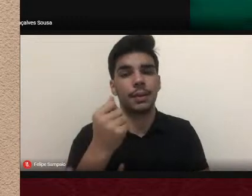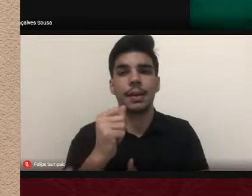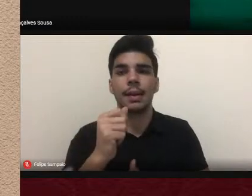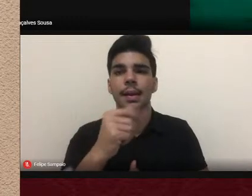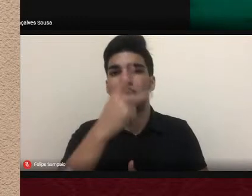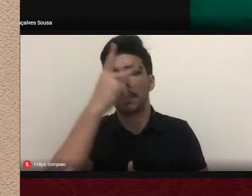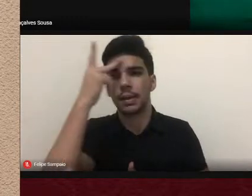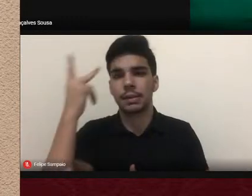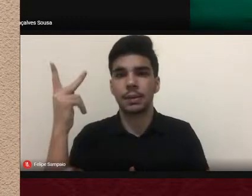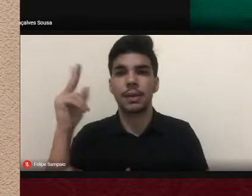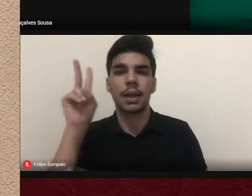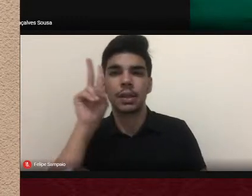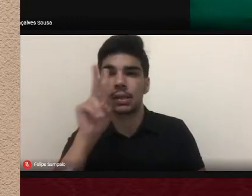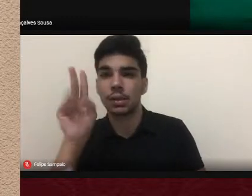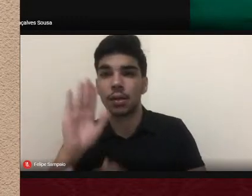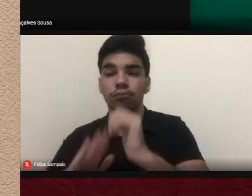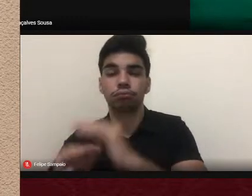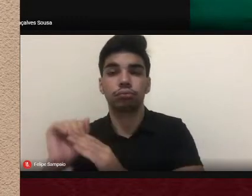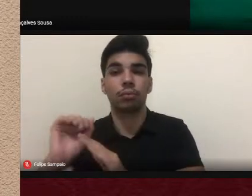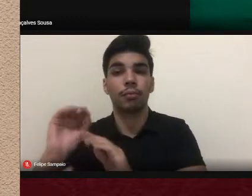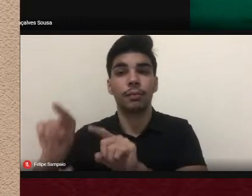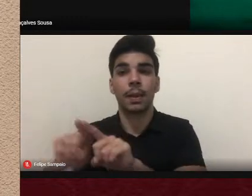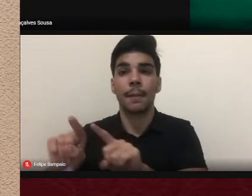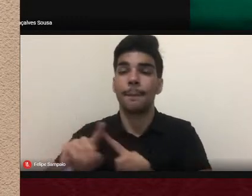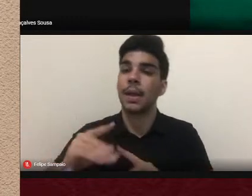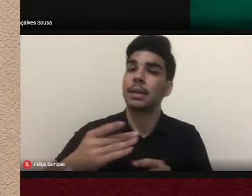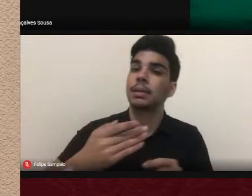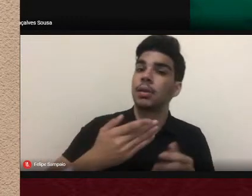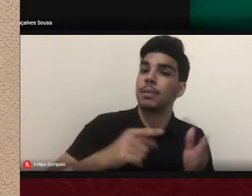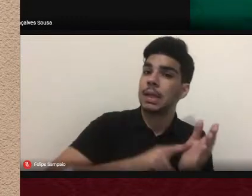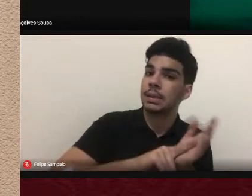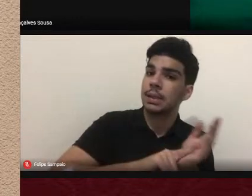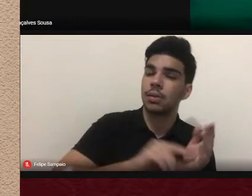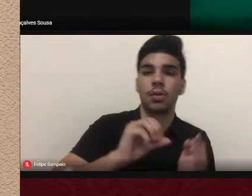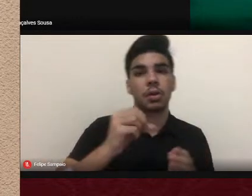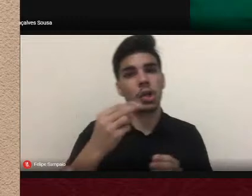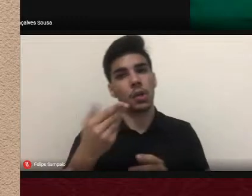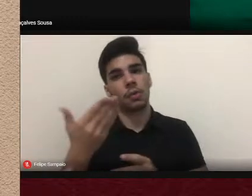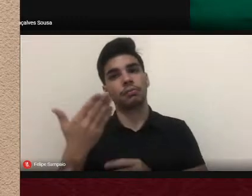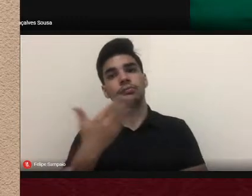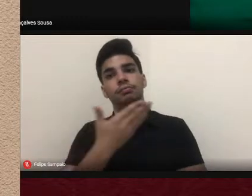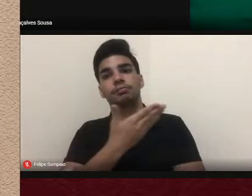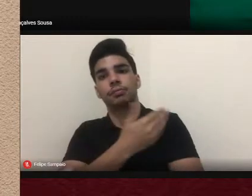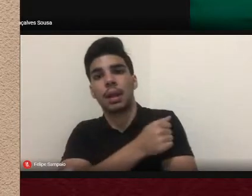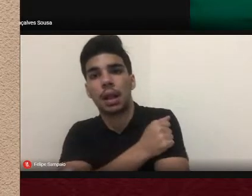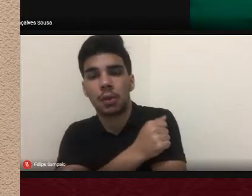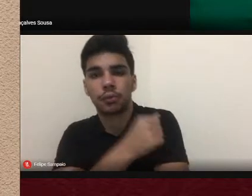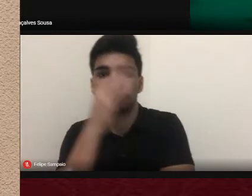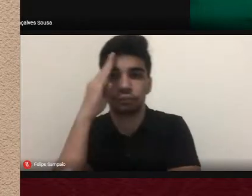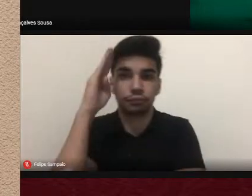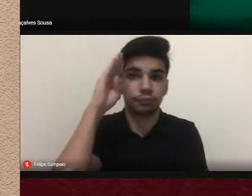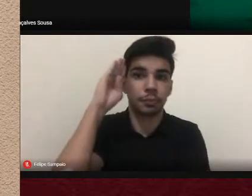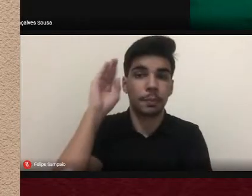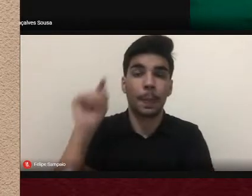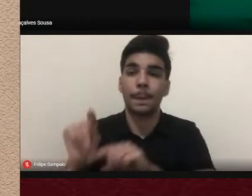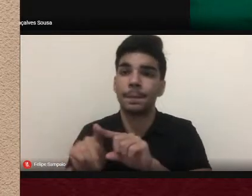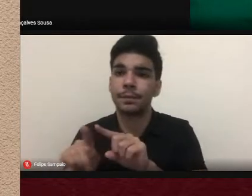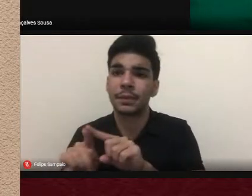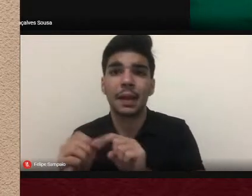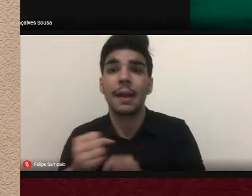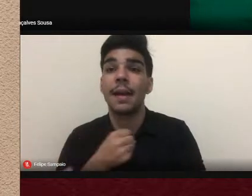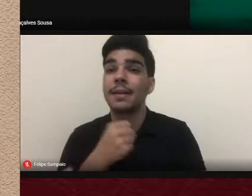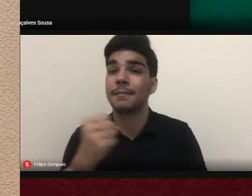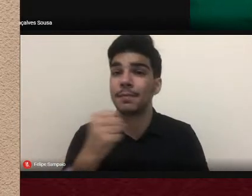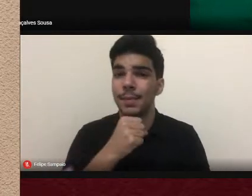estudantes podemos trabalhar com essa temática a partir dessa imprensa em que muito tem a nos dizer